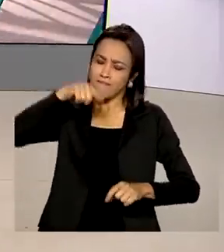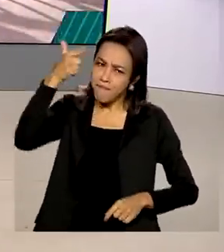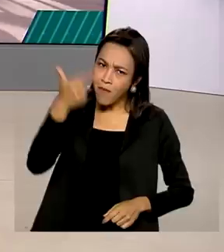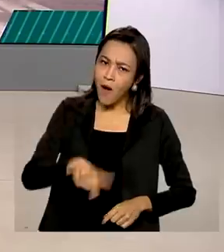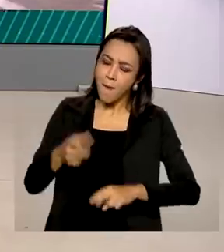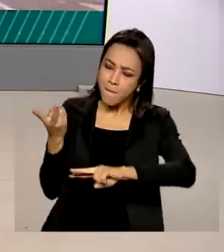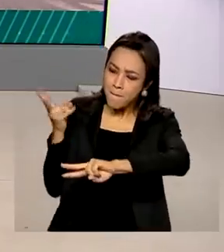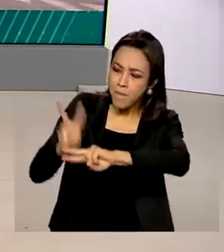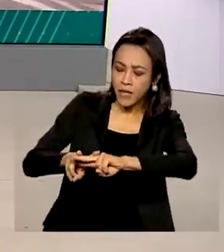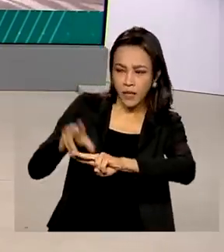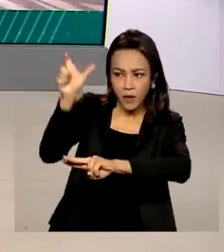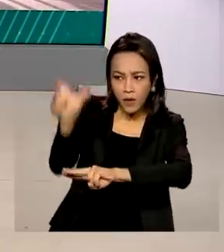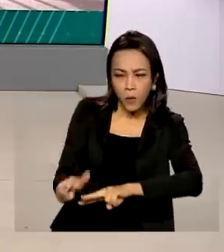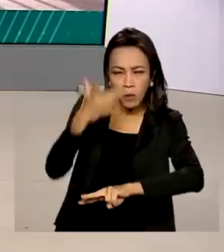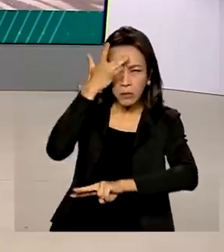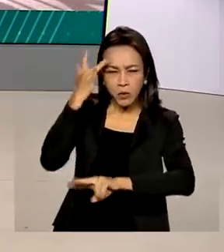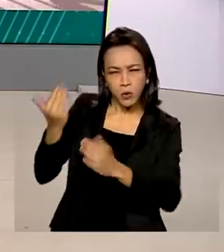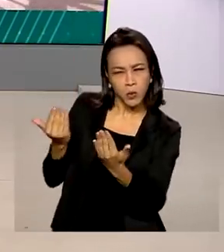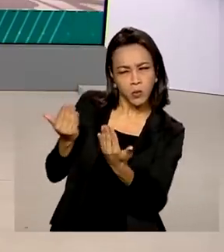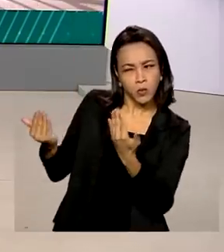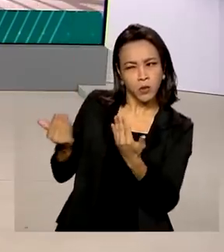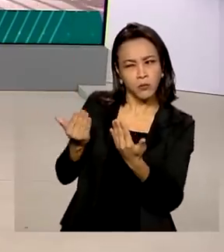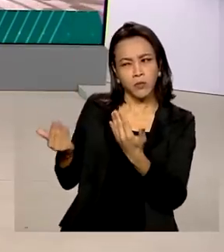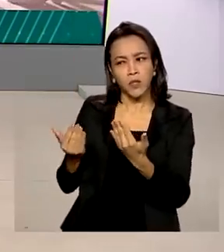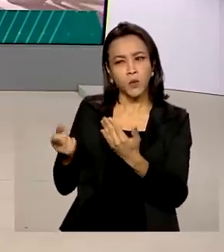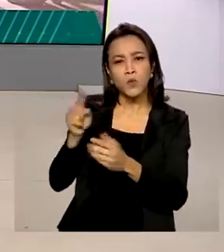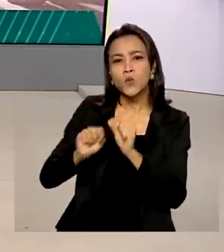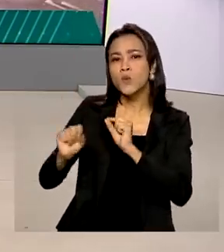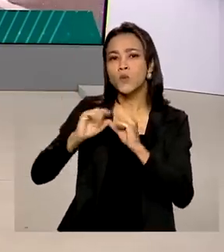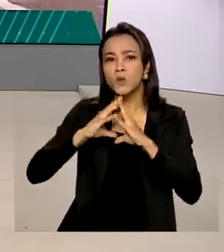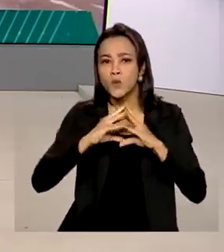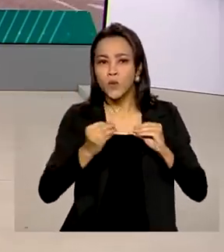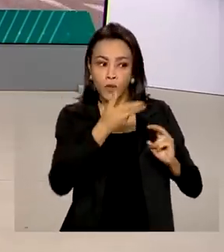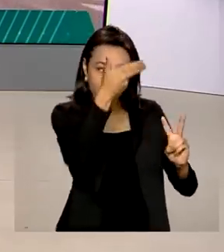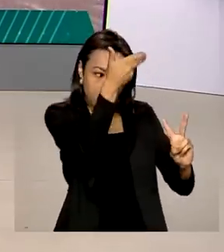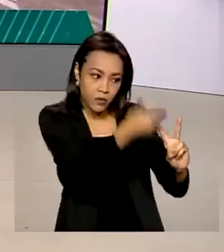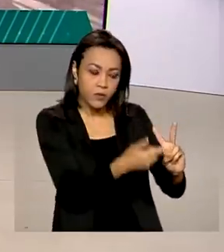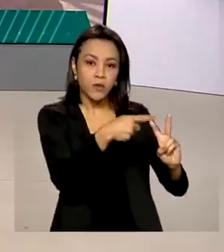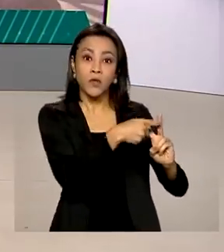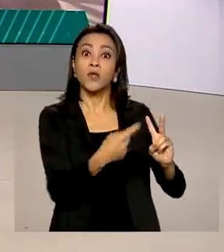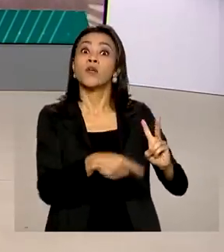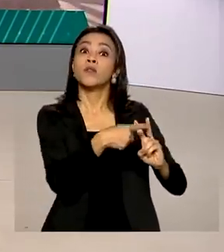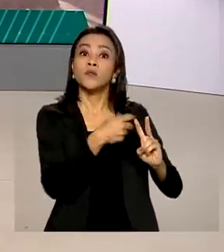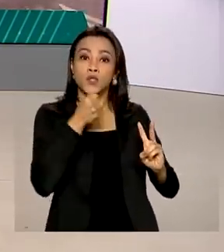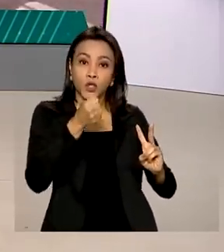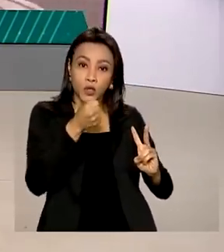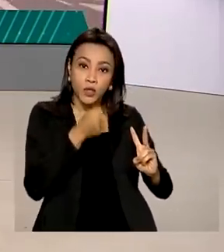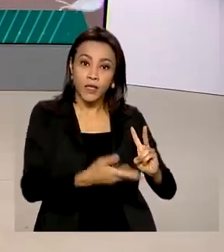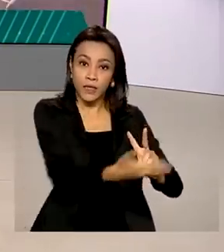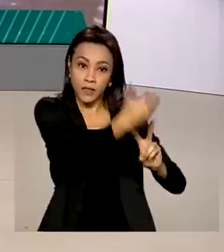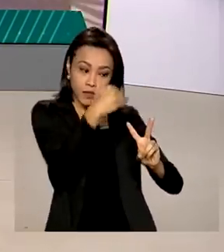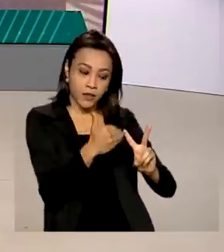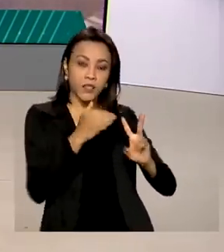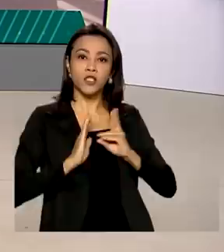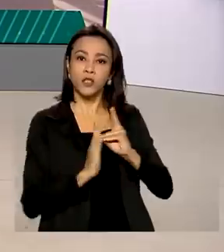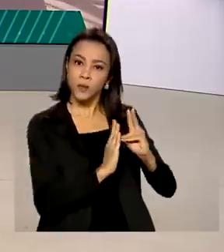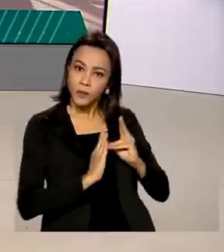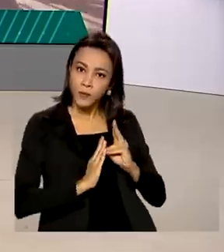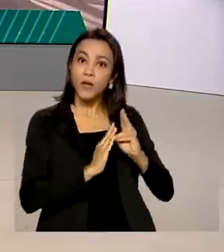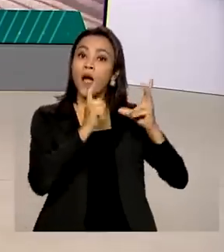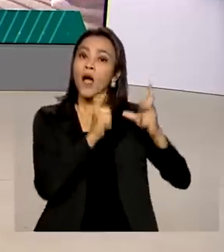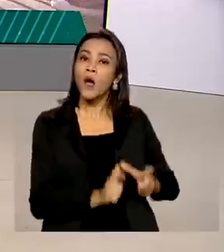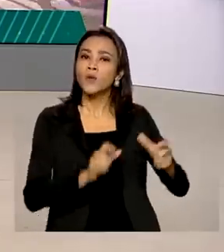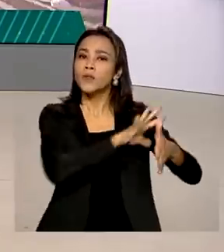pessoa suspeita de envolvimento no desaparecimento do jornalista inglês Dom Filipes e do indigenista Bruno Pereira na Amazônia.